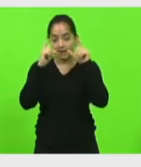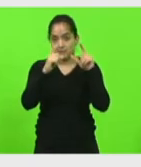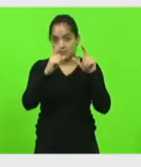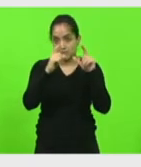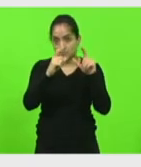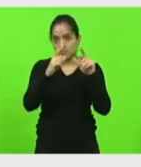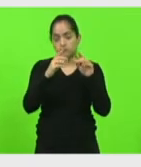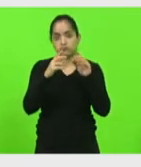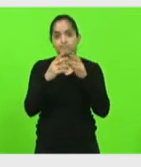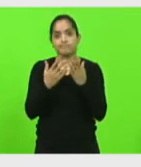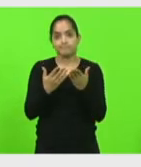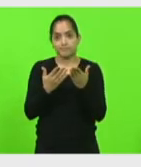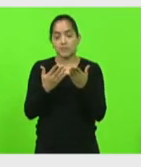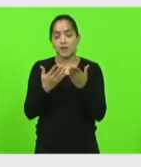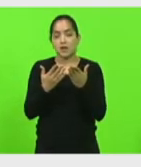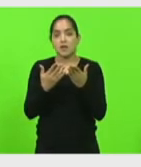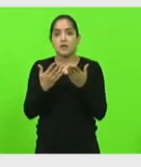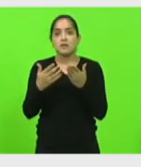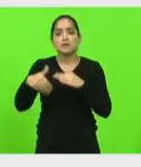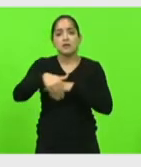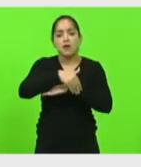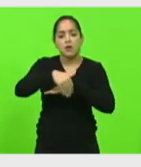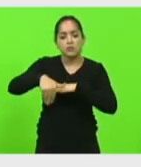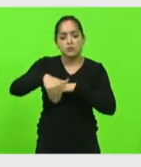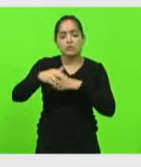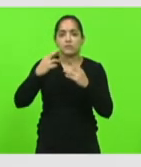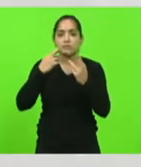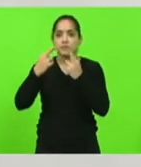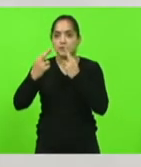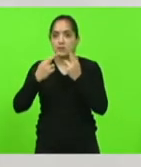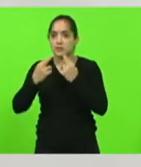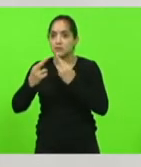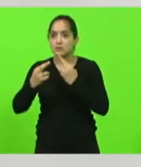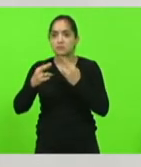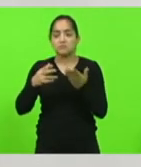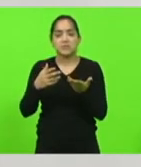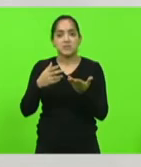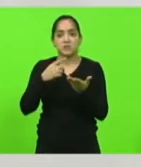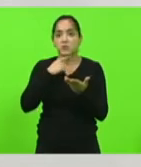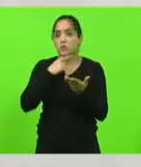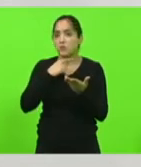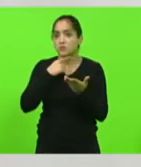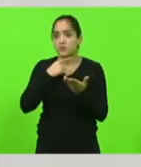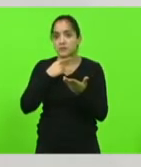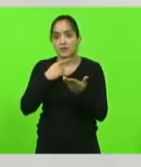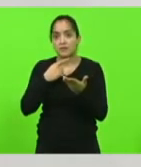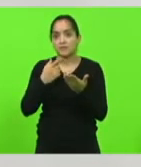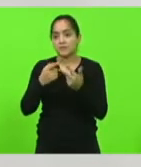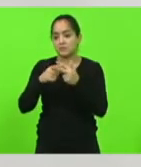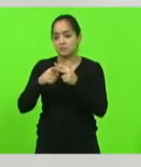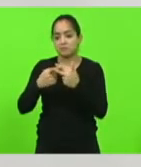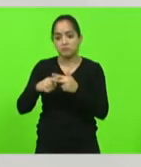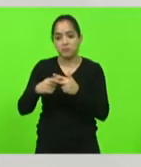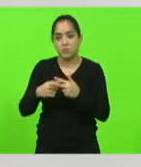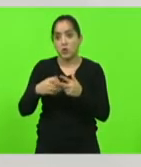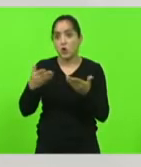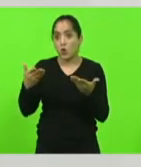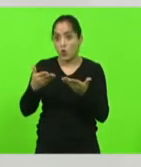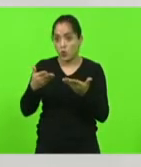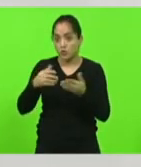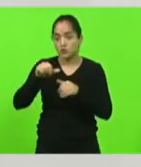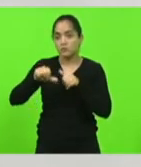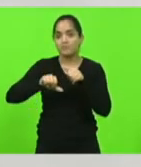existem rodovias que não tem mais condições de ser feito nenhuma conservação o elas precisam hoje é de uma verdadeira